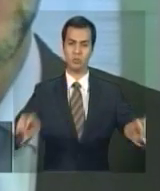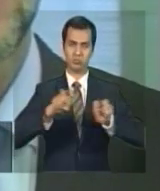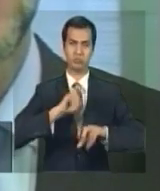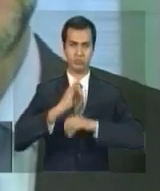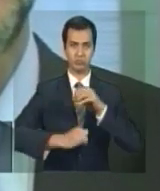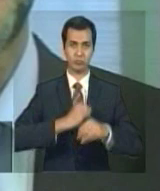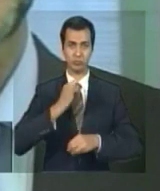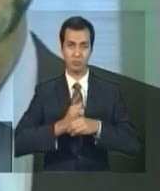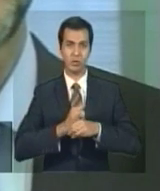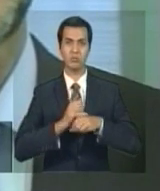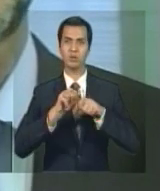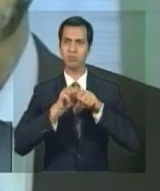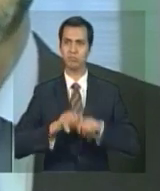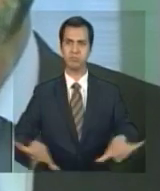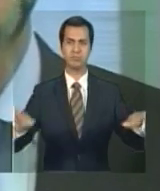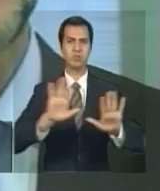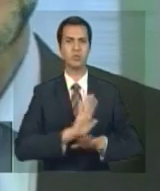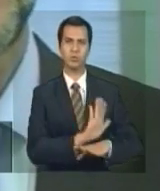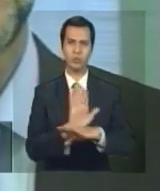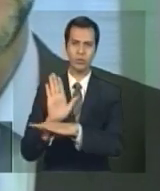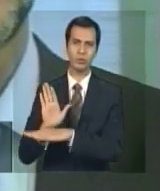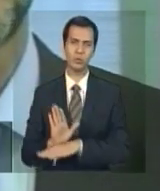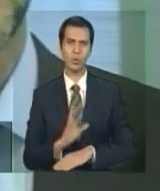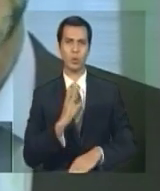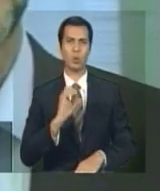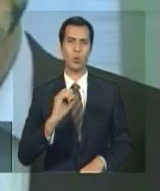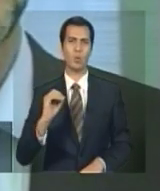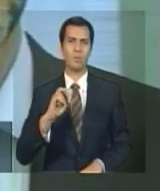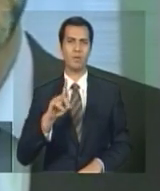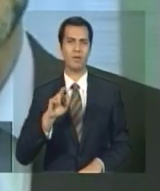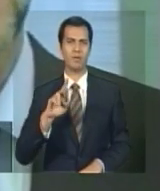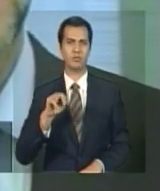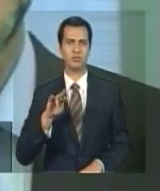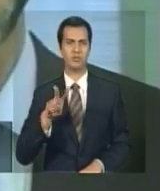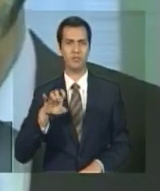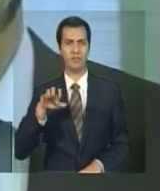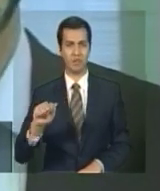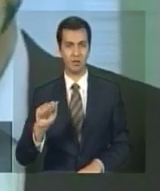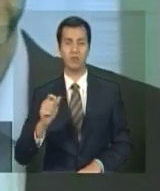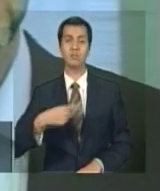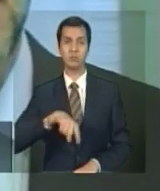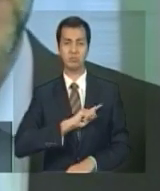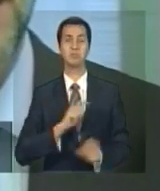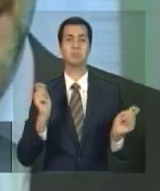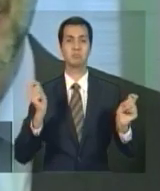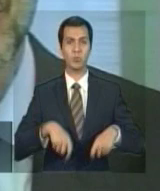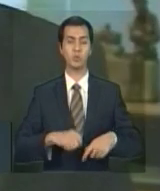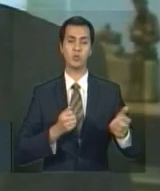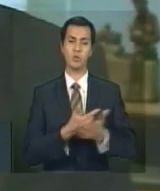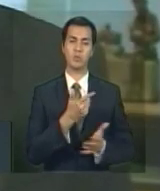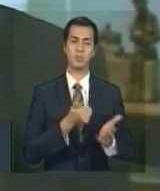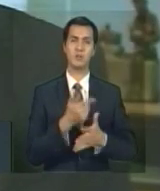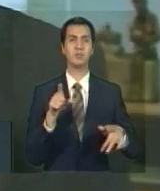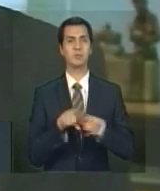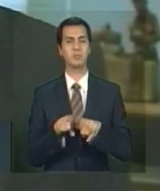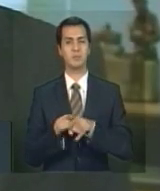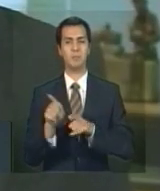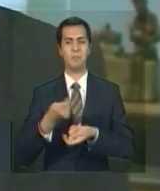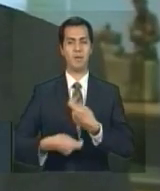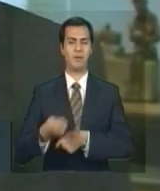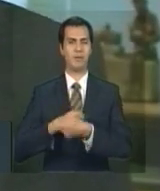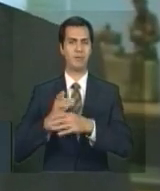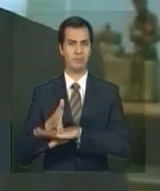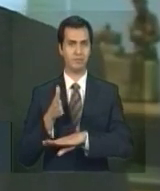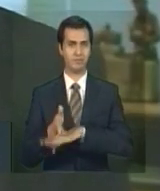cooperativas para tornar mais eficiente a sua capacidade de comprar e de acessar mercados. Estaremos também